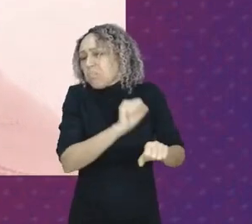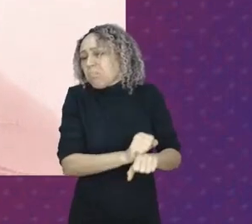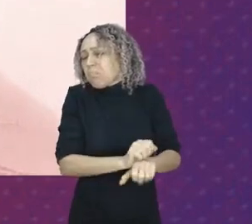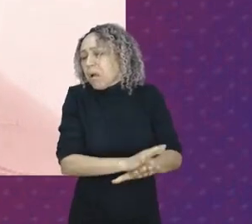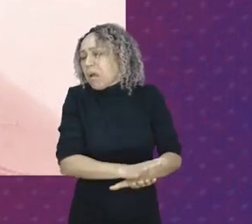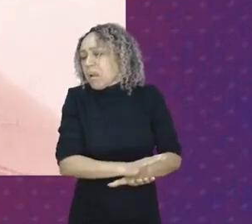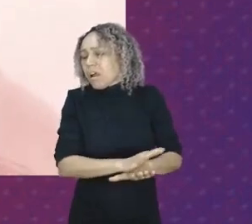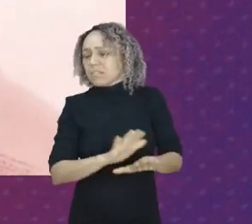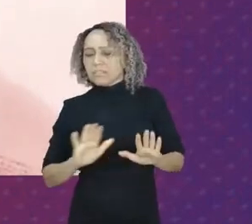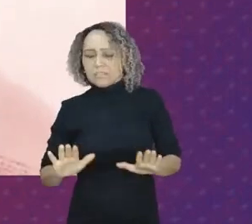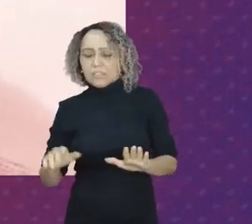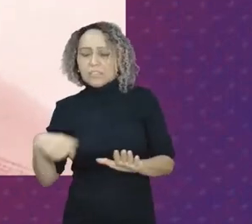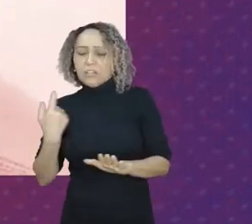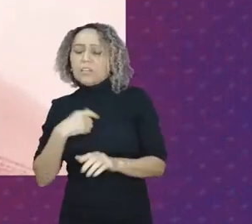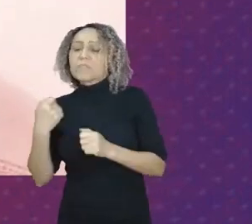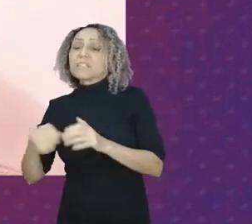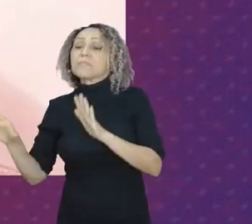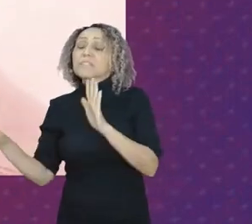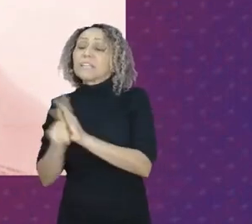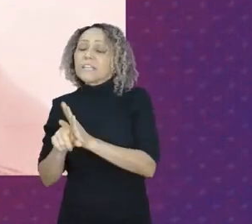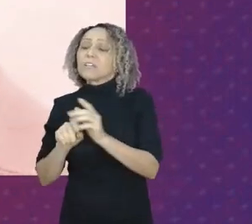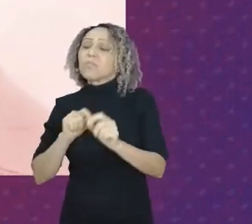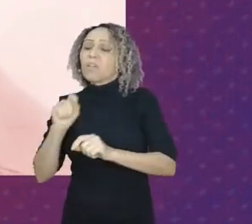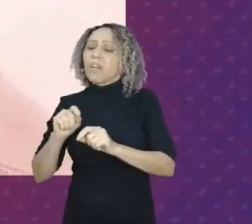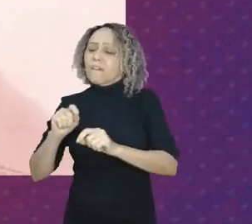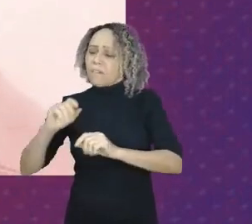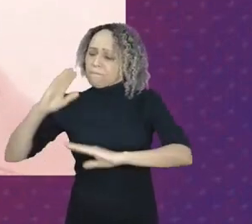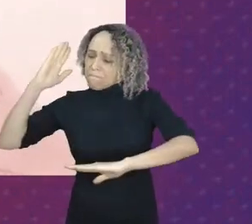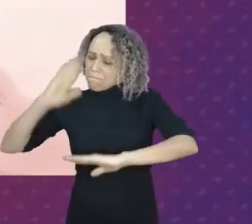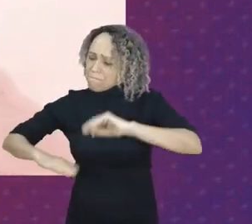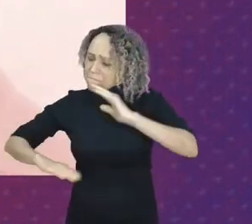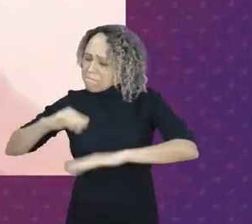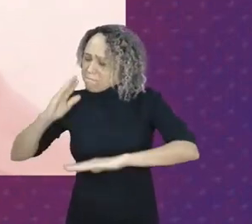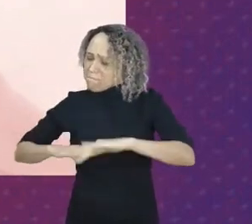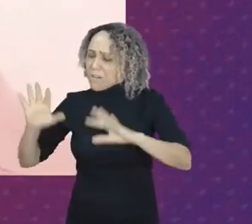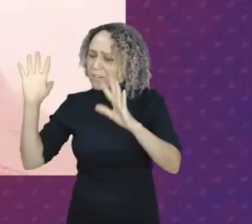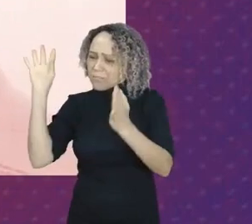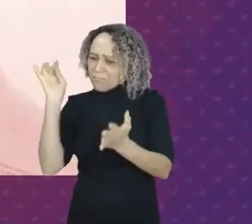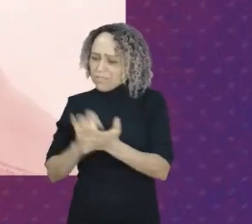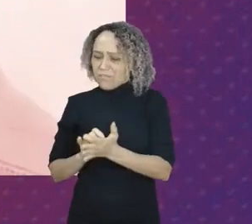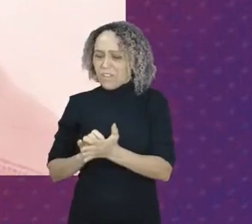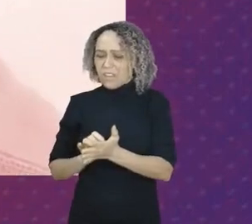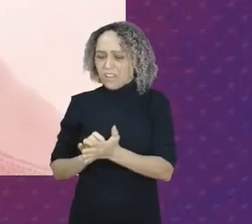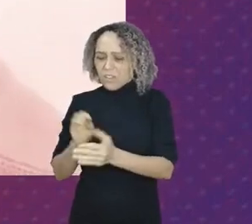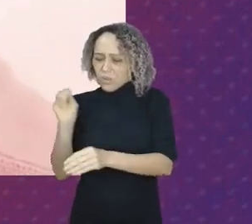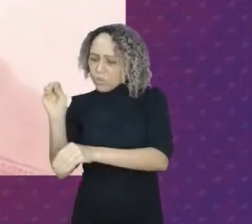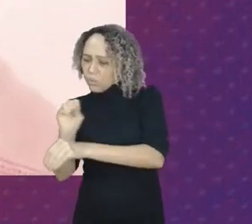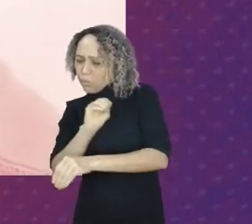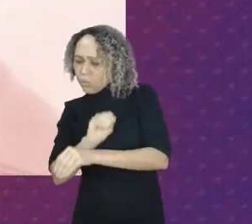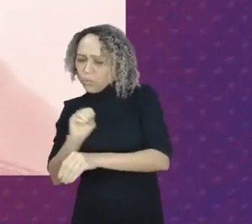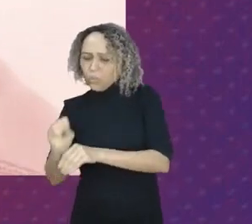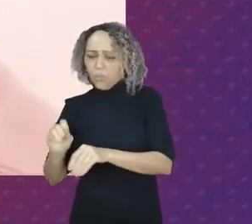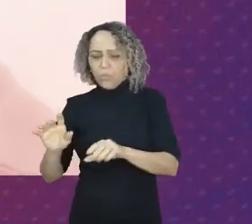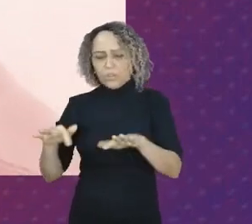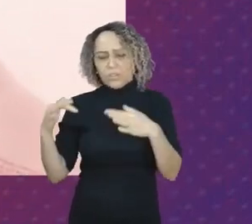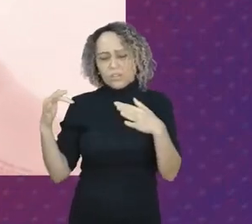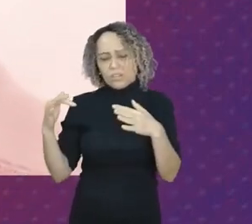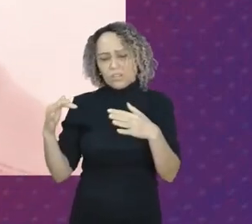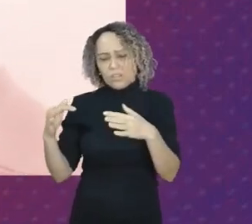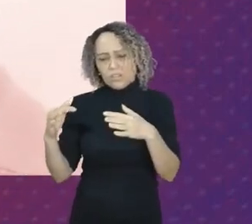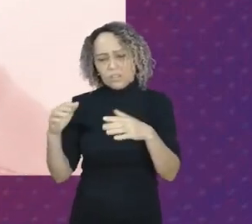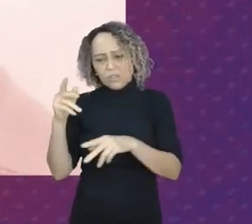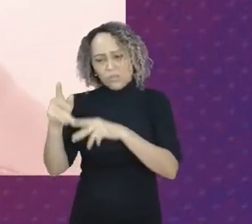implementadas, leis que atendam a nossa população de fato. E isso se dará também